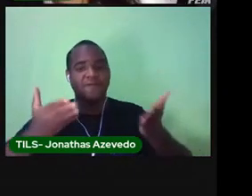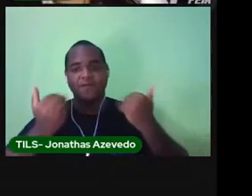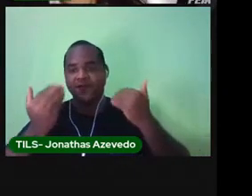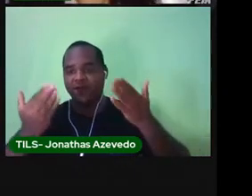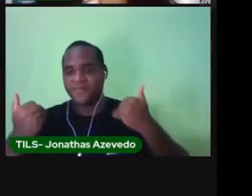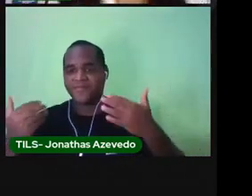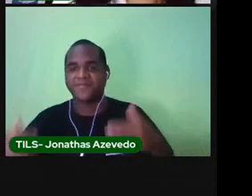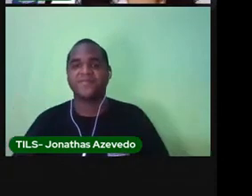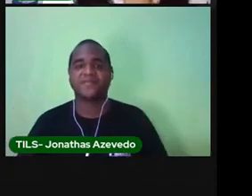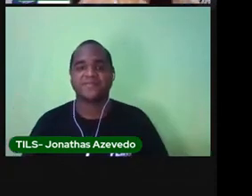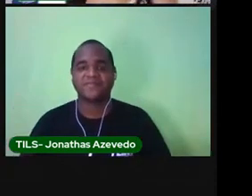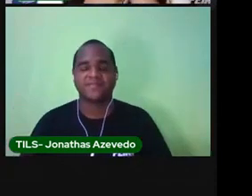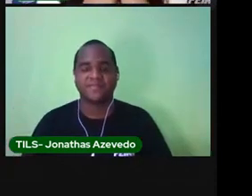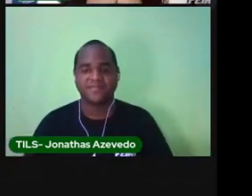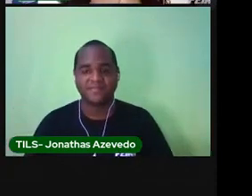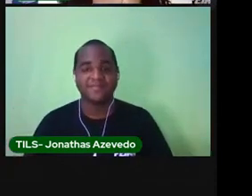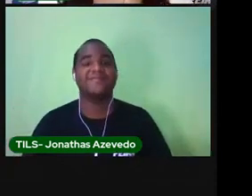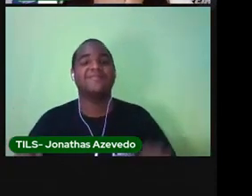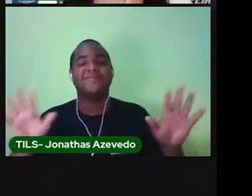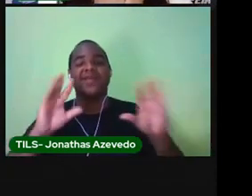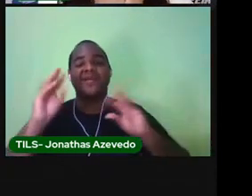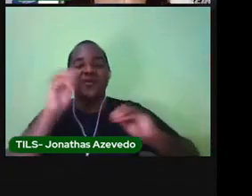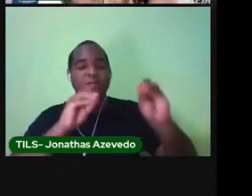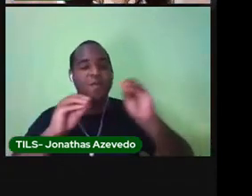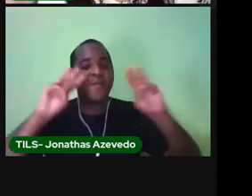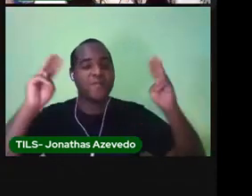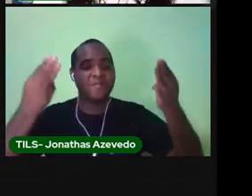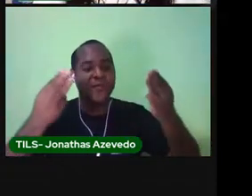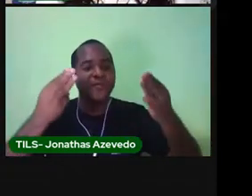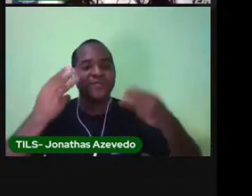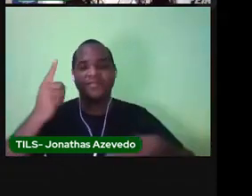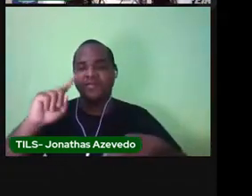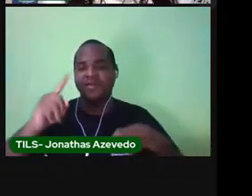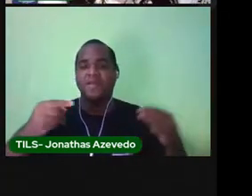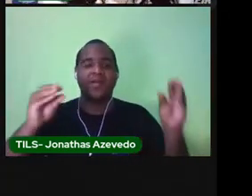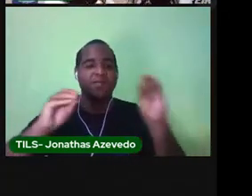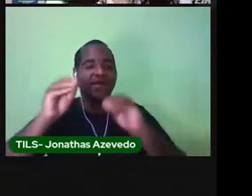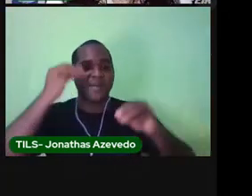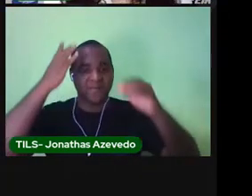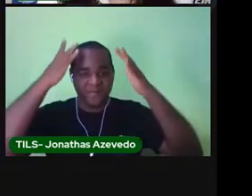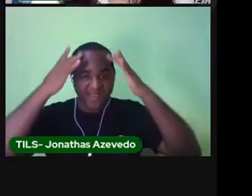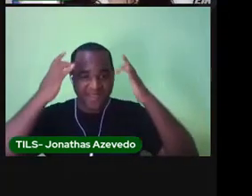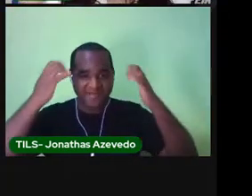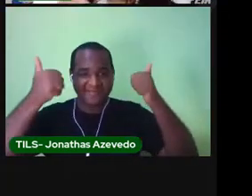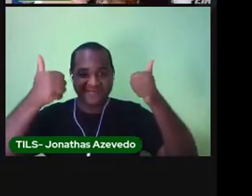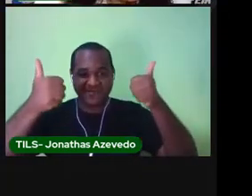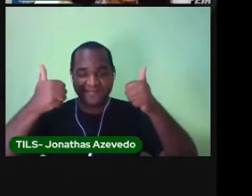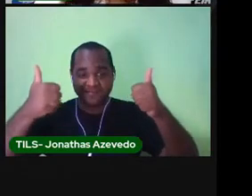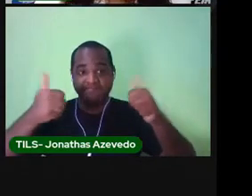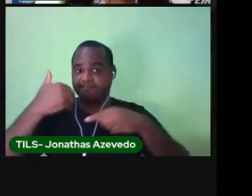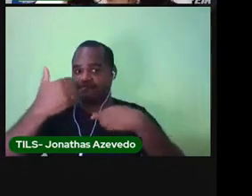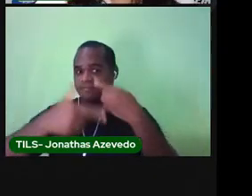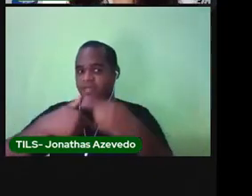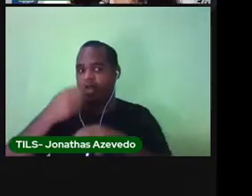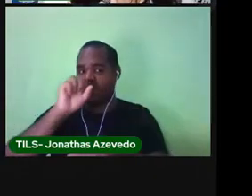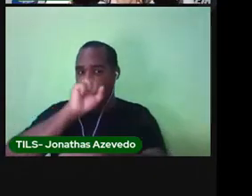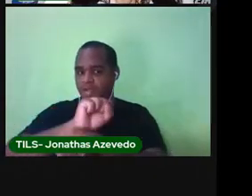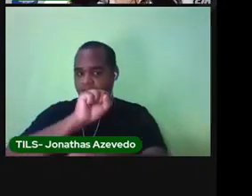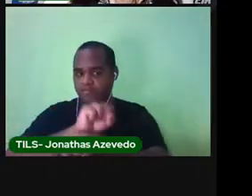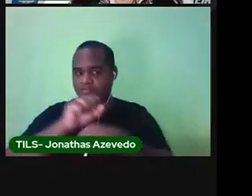Mil beijinhos E até amanhã Espero você aqui